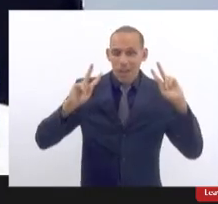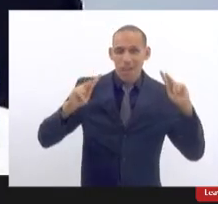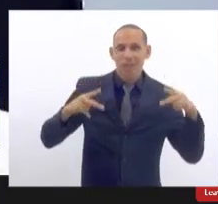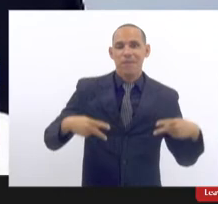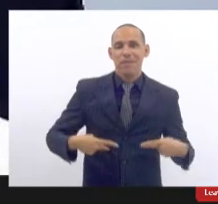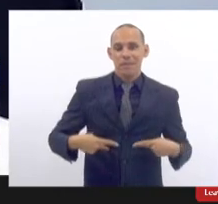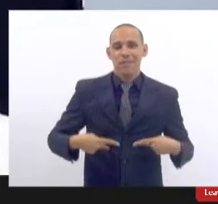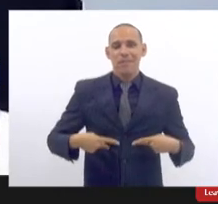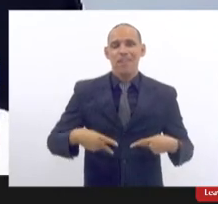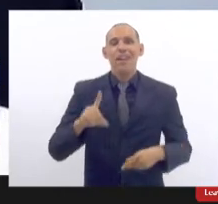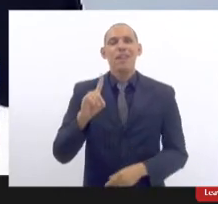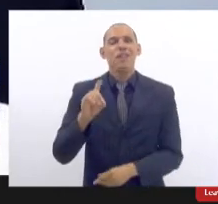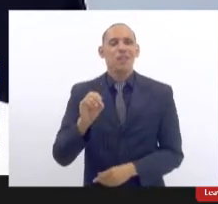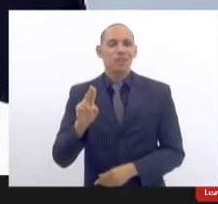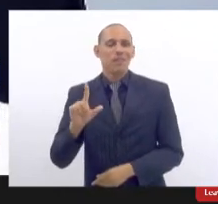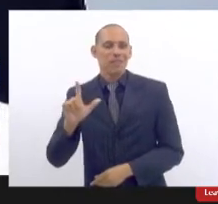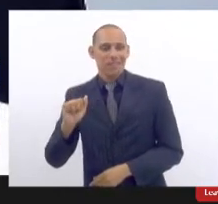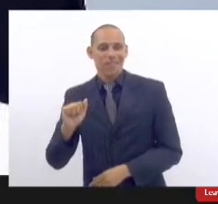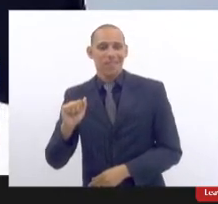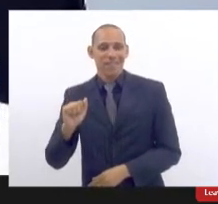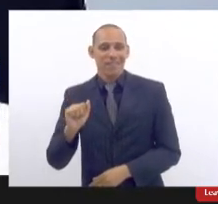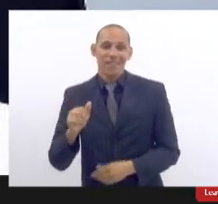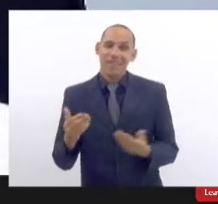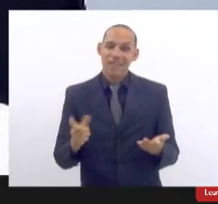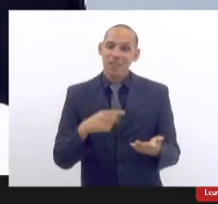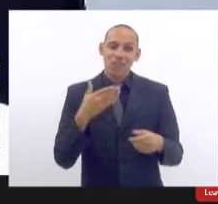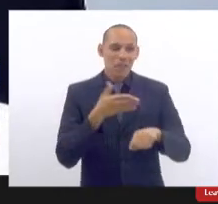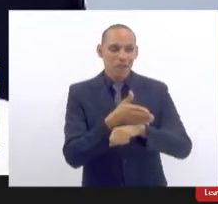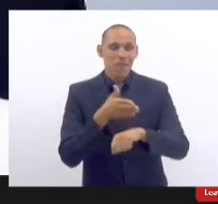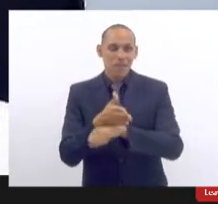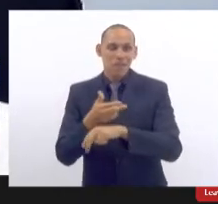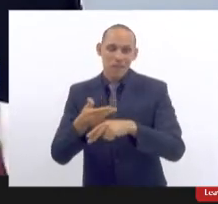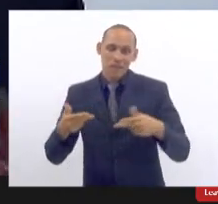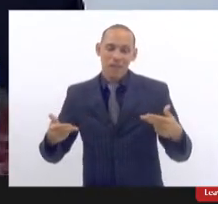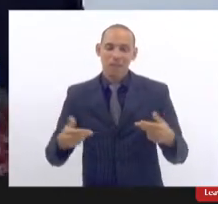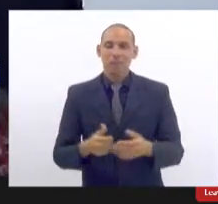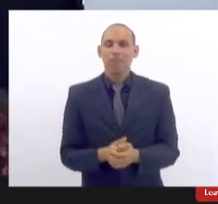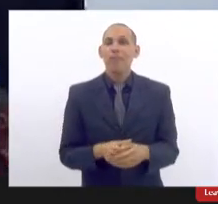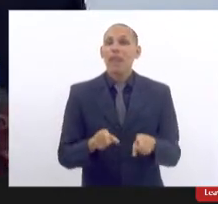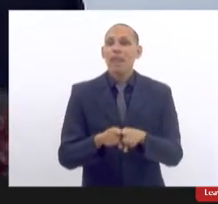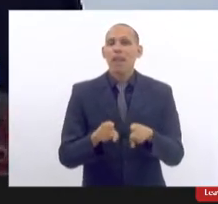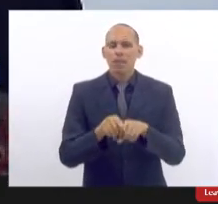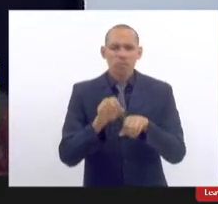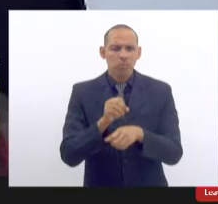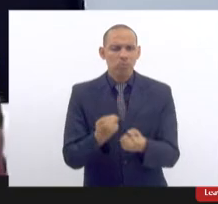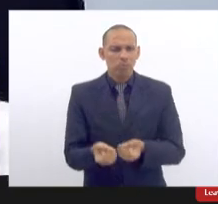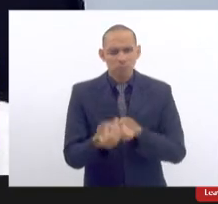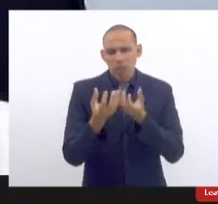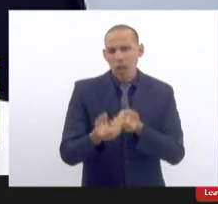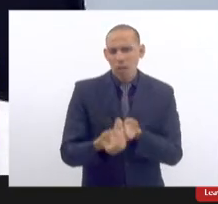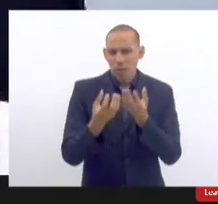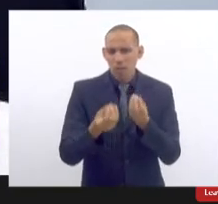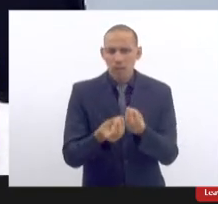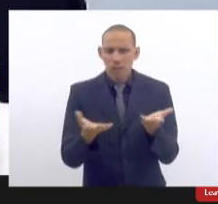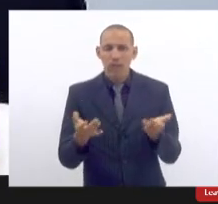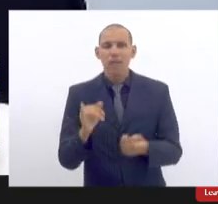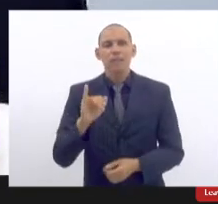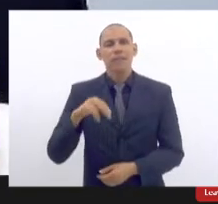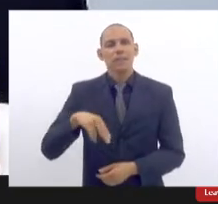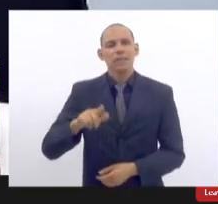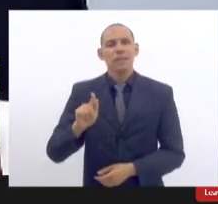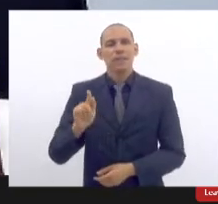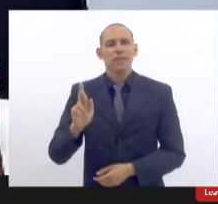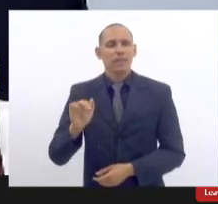das doulas. Quer dizer, a gente se mete em outras questões. Eu queria também dar uma informação muito rápida para a Ingrid, que está aqui do meu